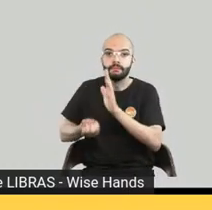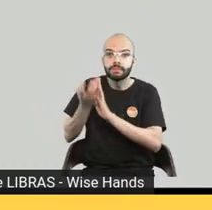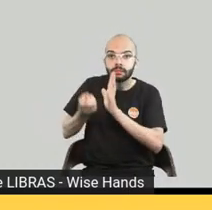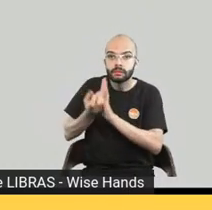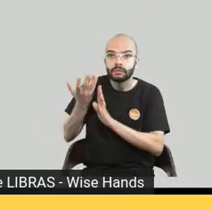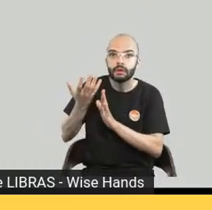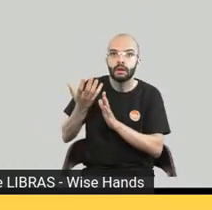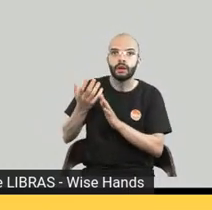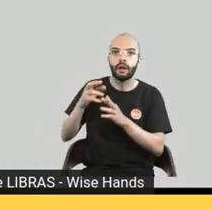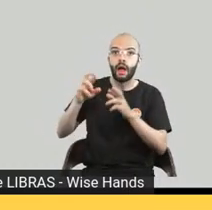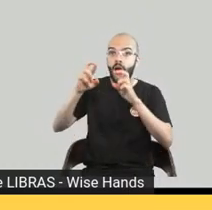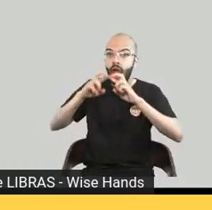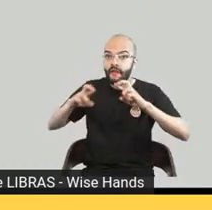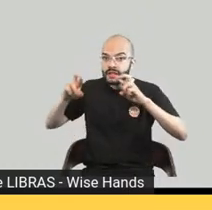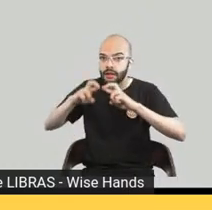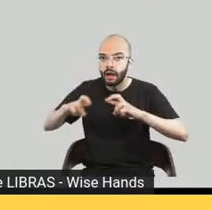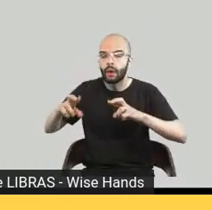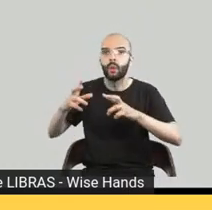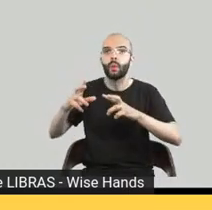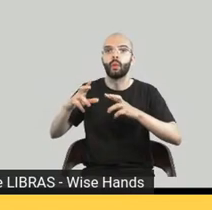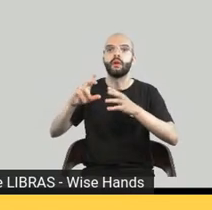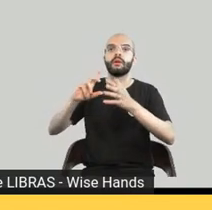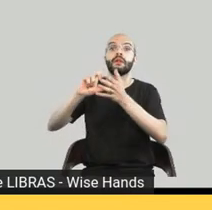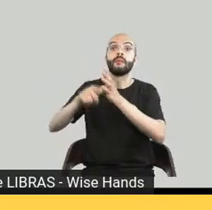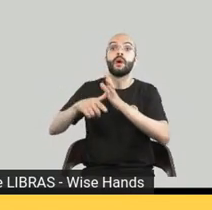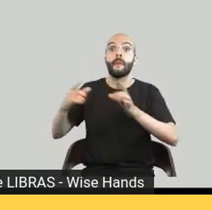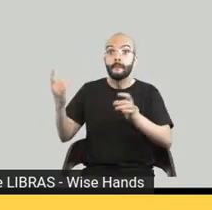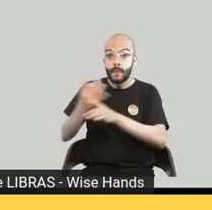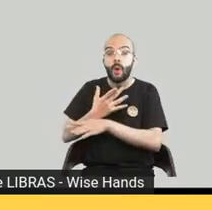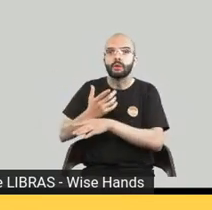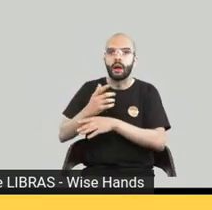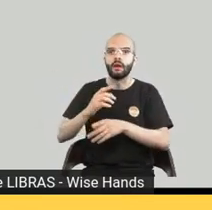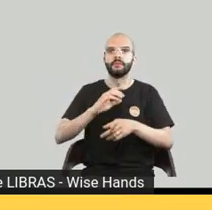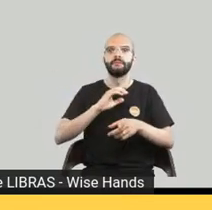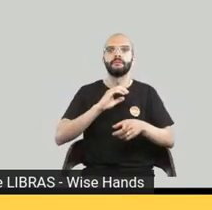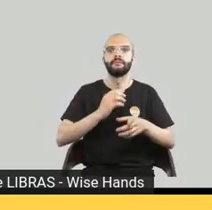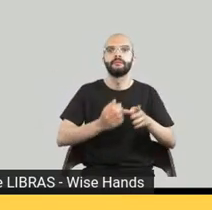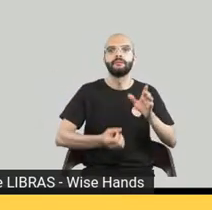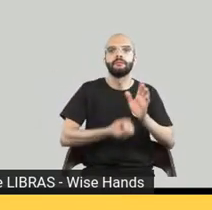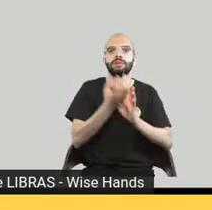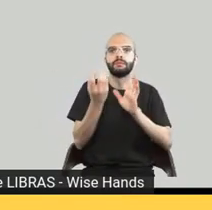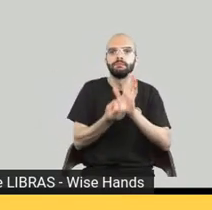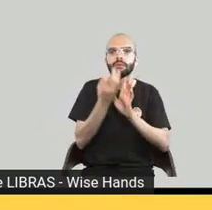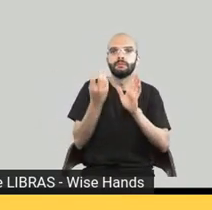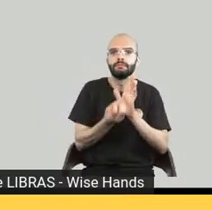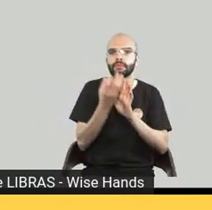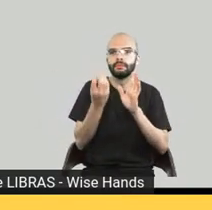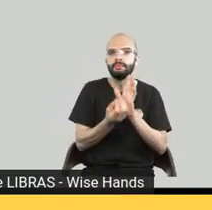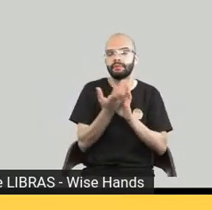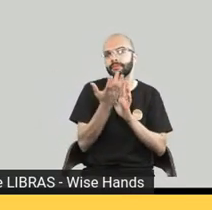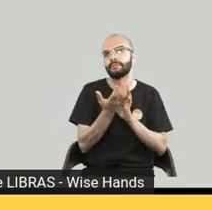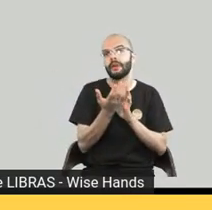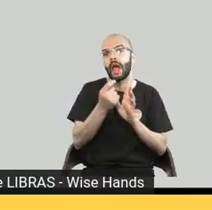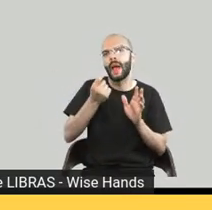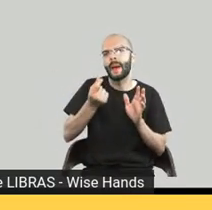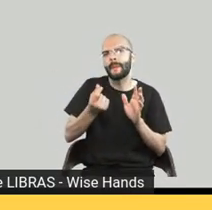arquivo final vai produzir o ebook o custo específico dessa produção é baixo precisa de um profissional especializado